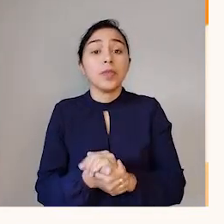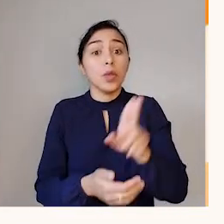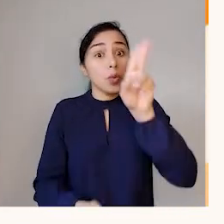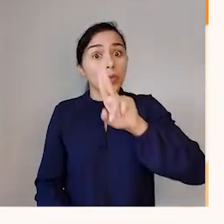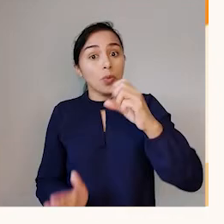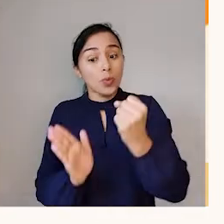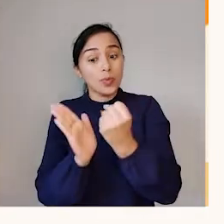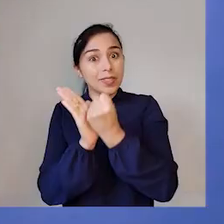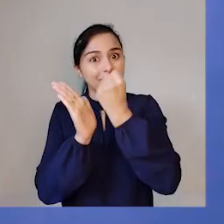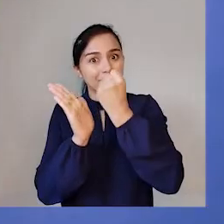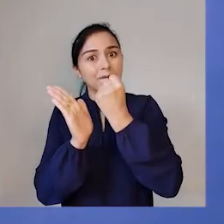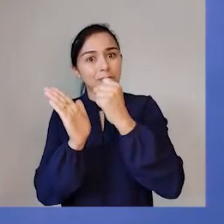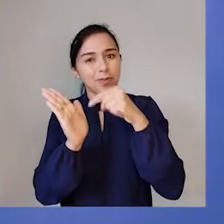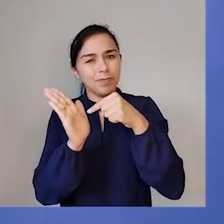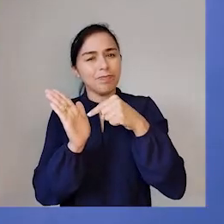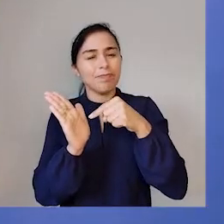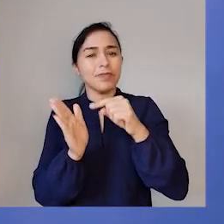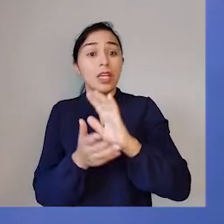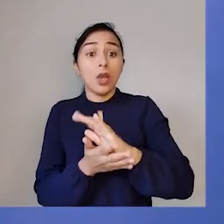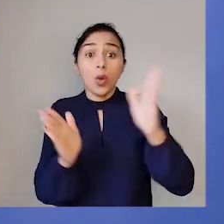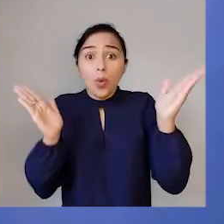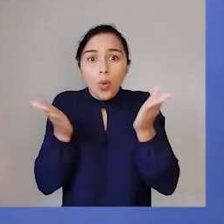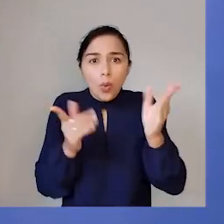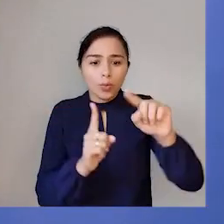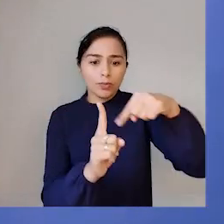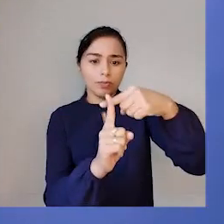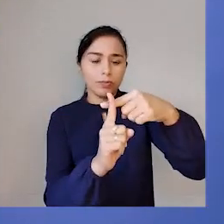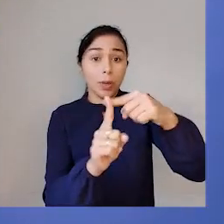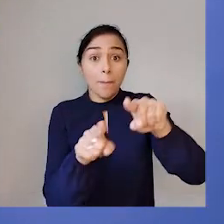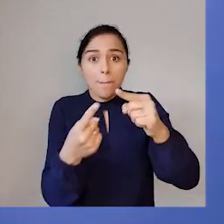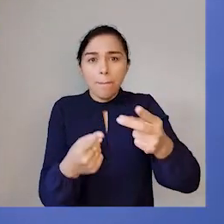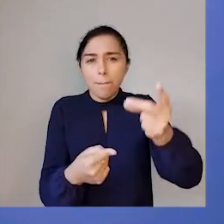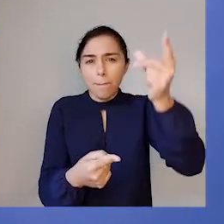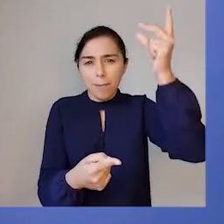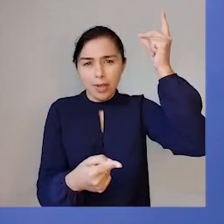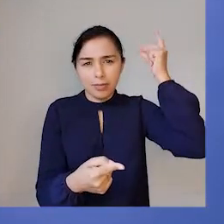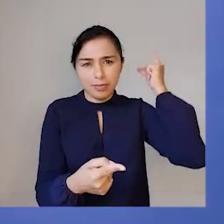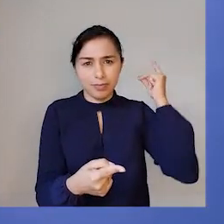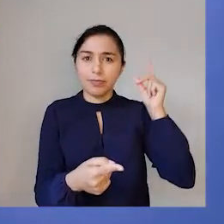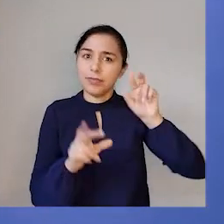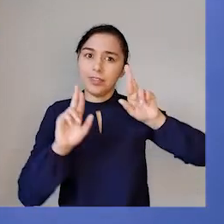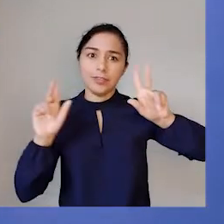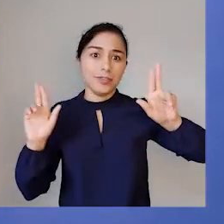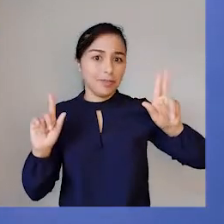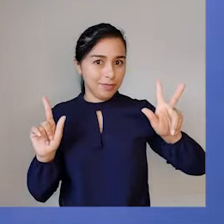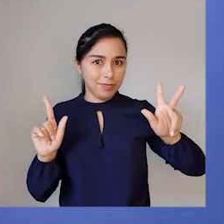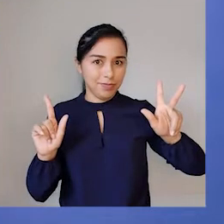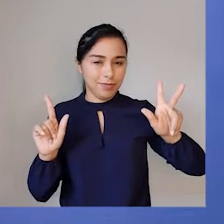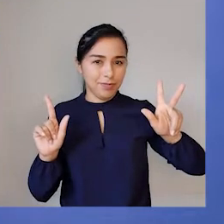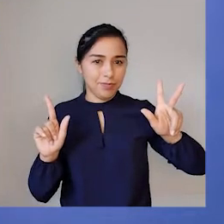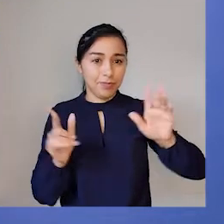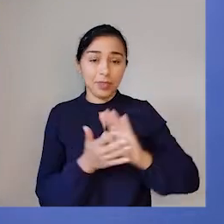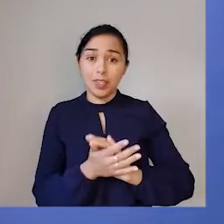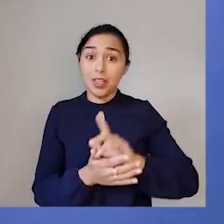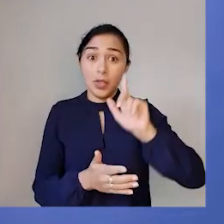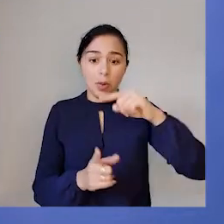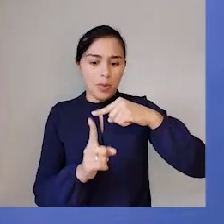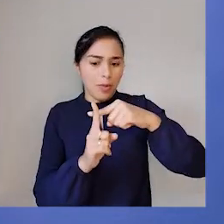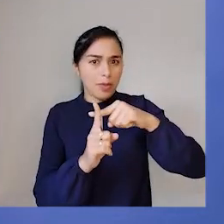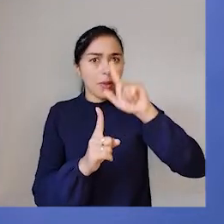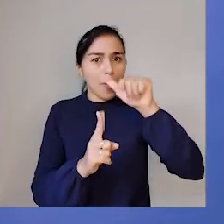símbolo da adição, que é essa cruzinha, ele não foi, na verdade, o primeiro símbolo a ser usado para